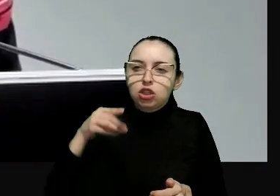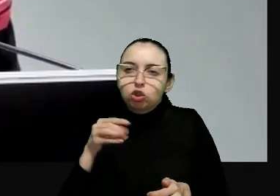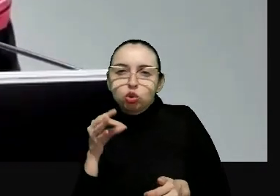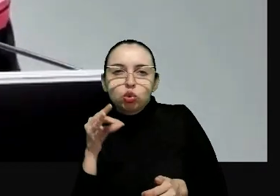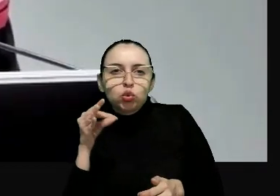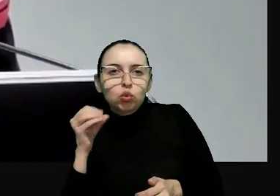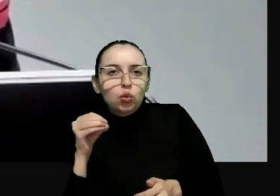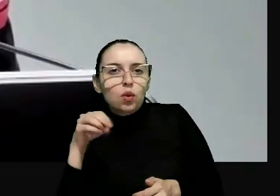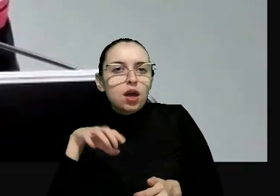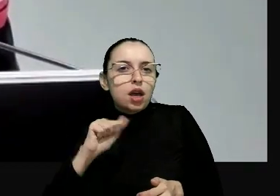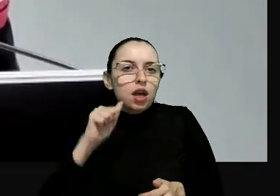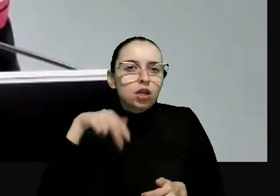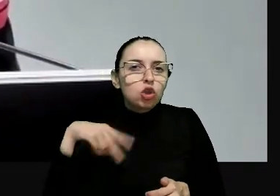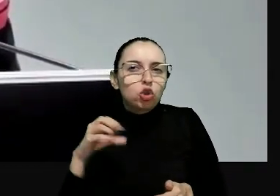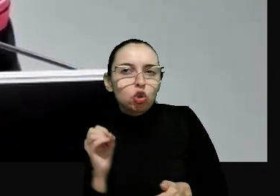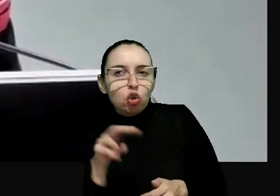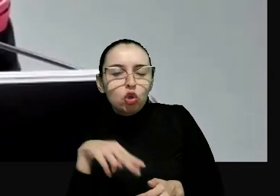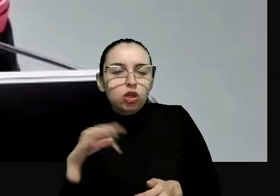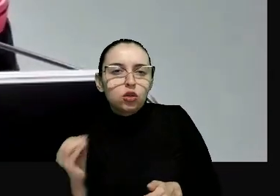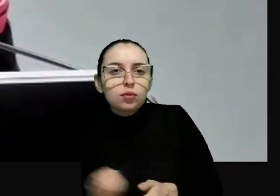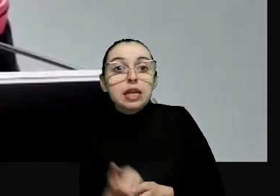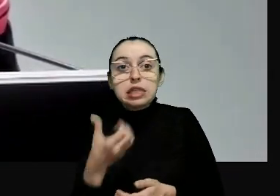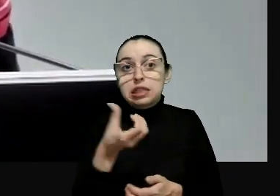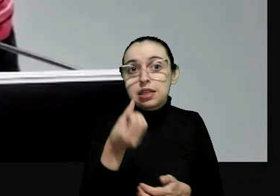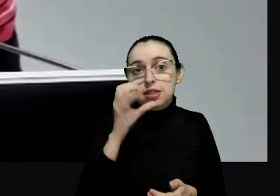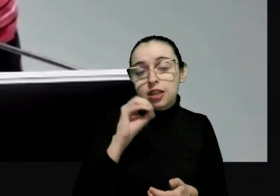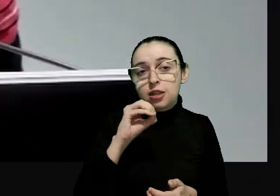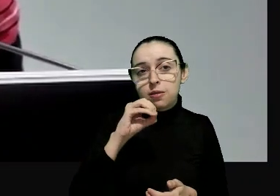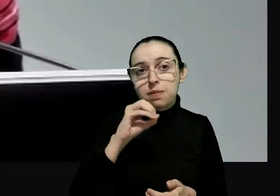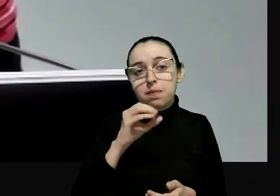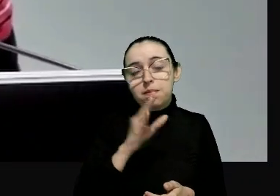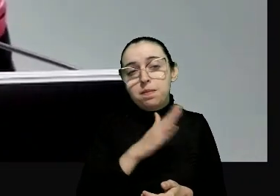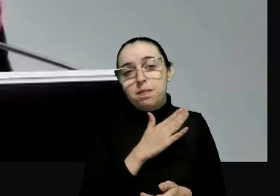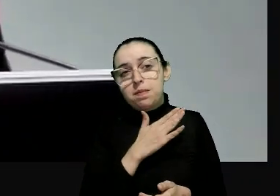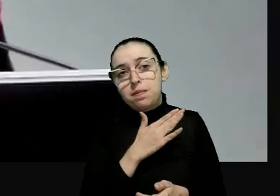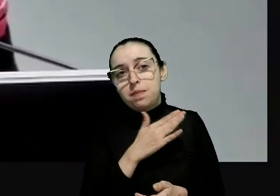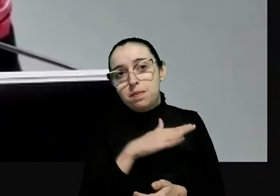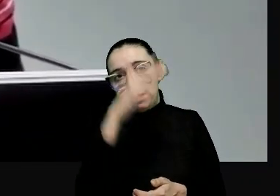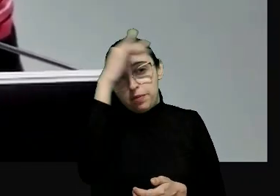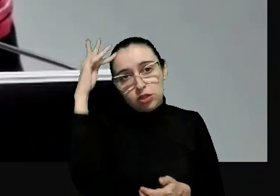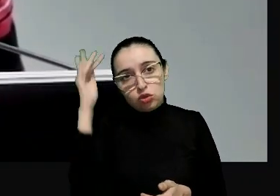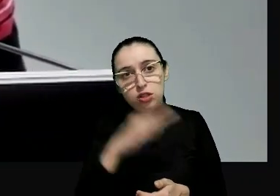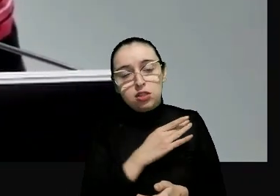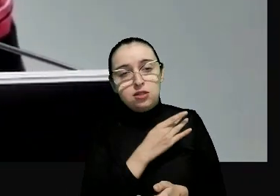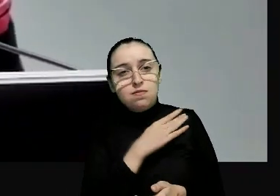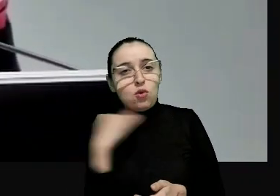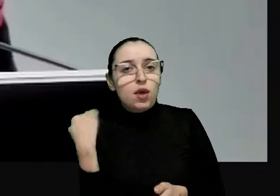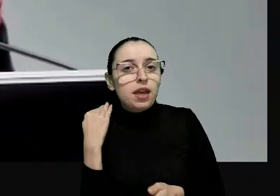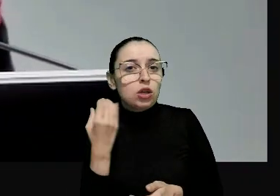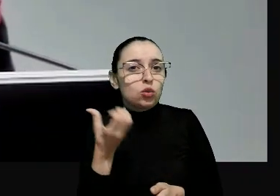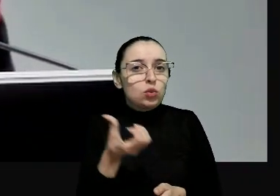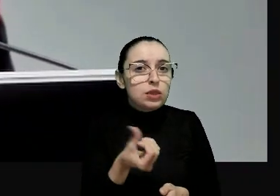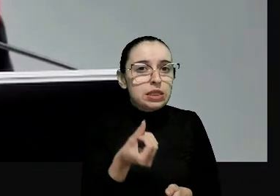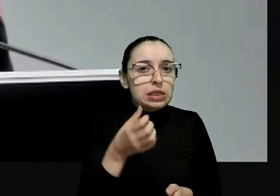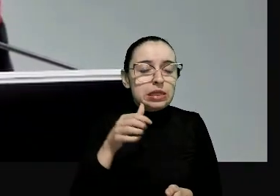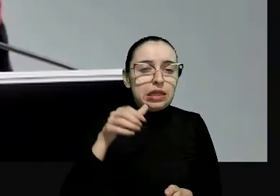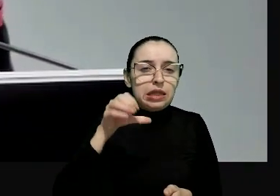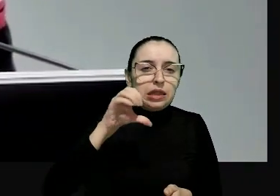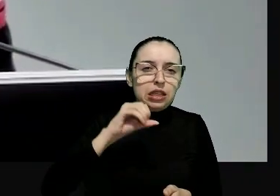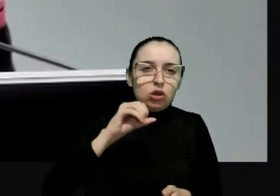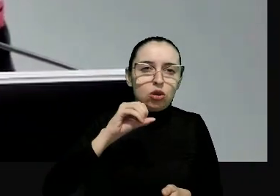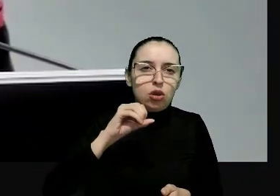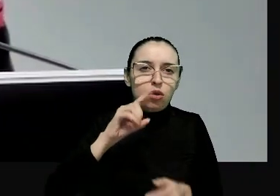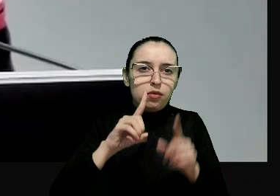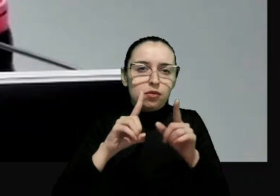explosão, uma fábrica de fogos, 60 pessoas mortas, 59 são mulheres negras. E algumas grávidas,